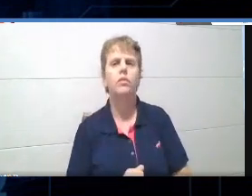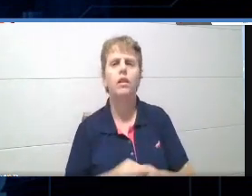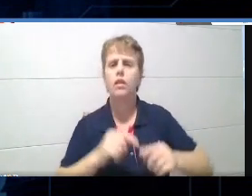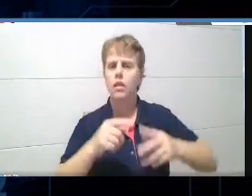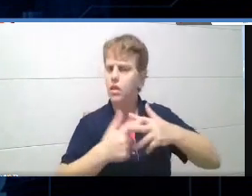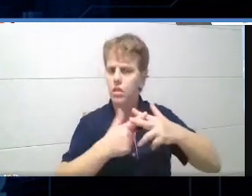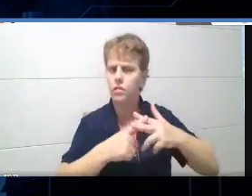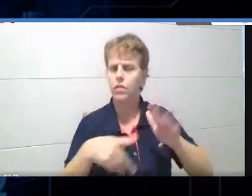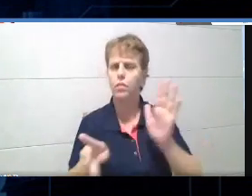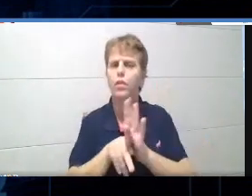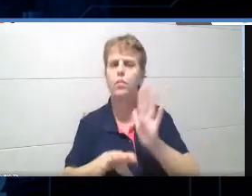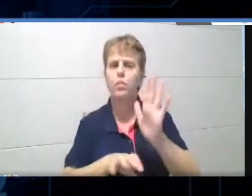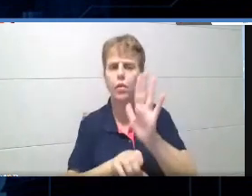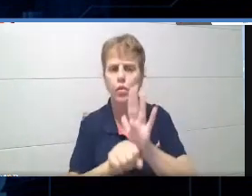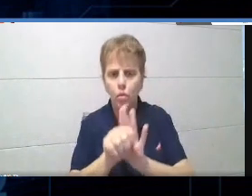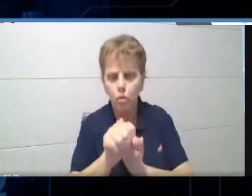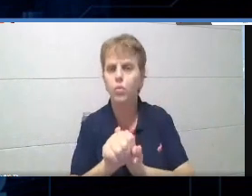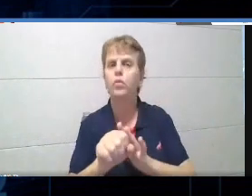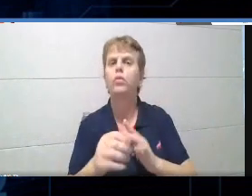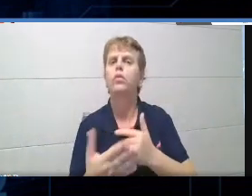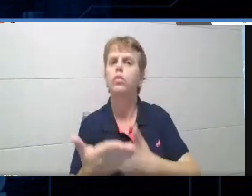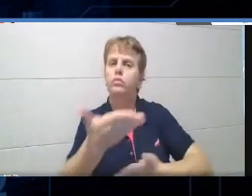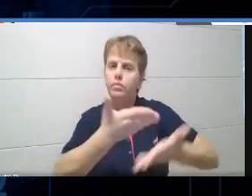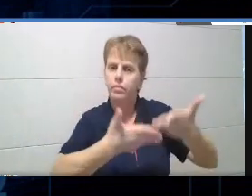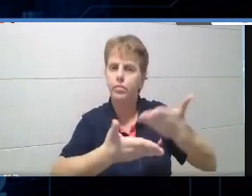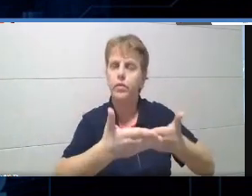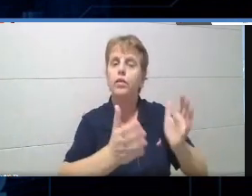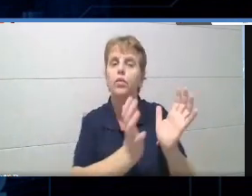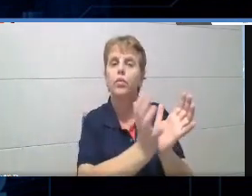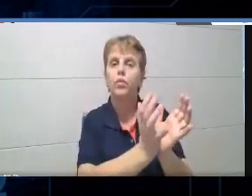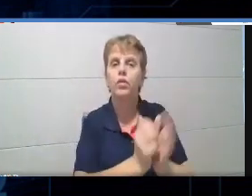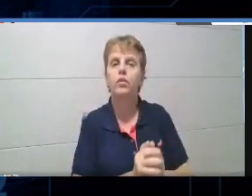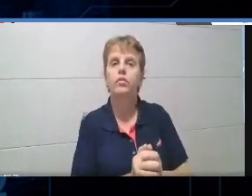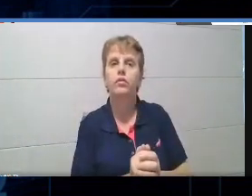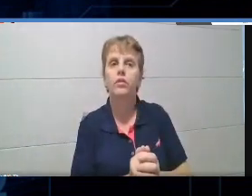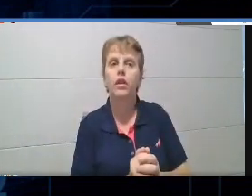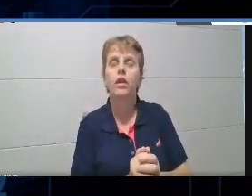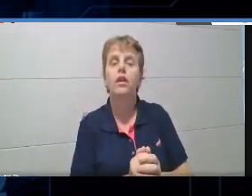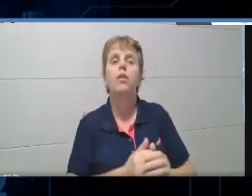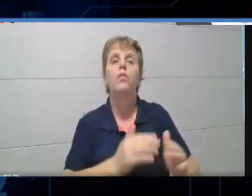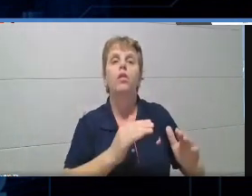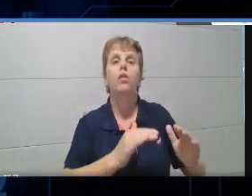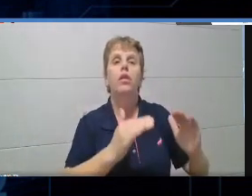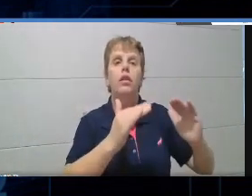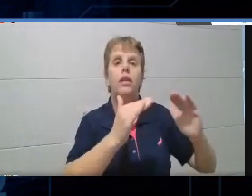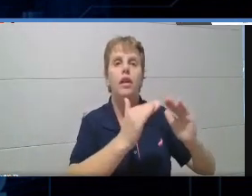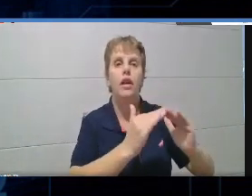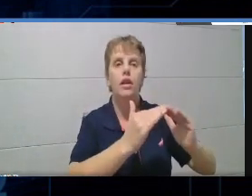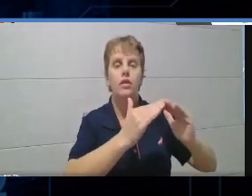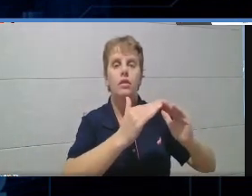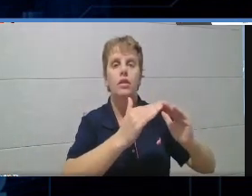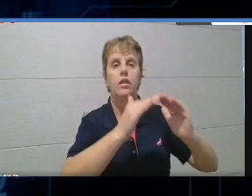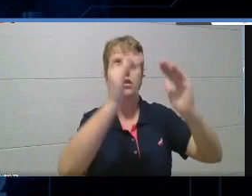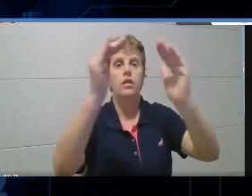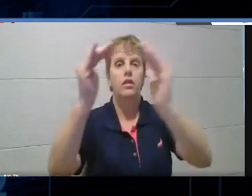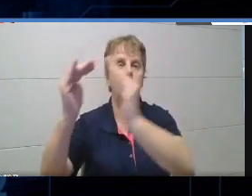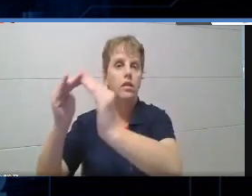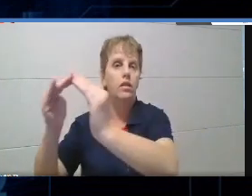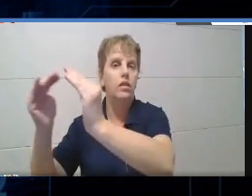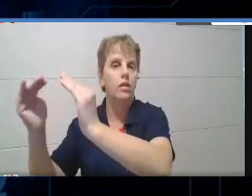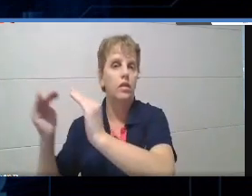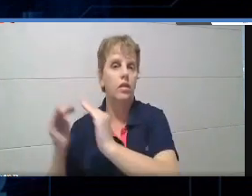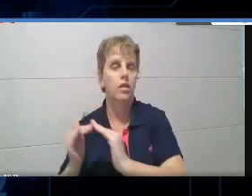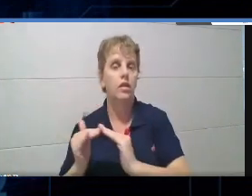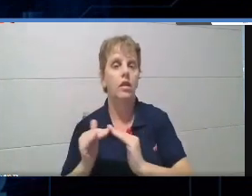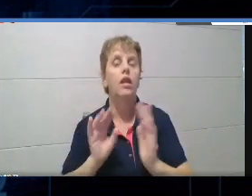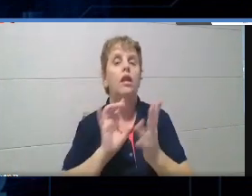posso, um pode construir longe da casa um do outro. Isso é colaborativa, não é cada